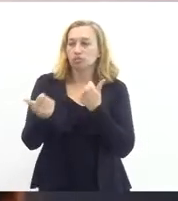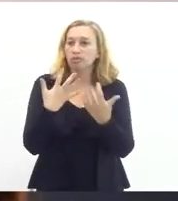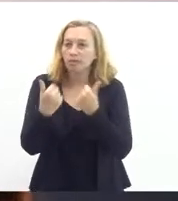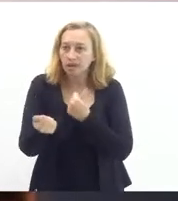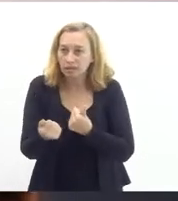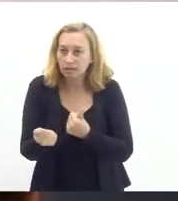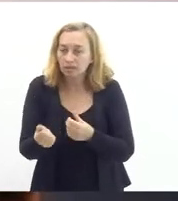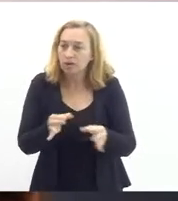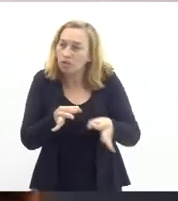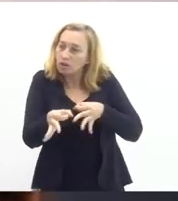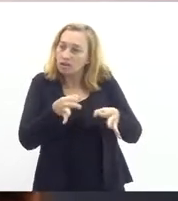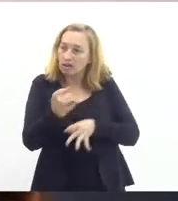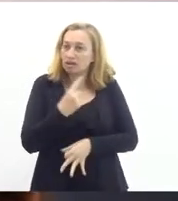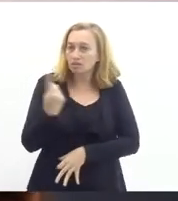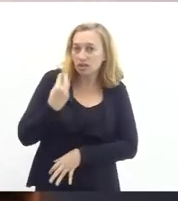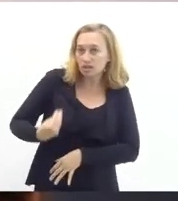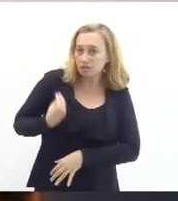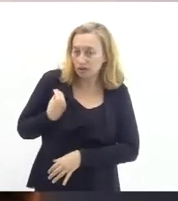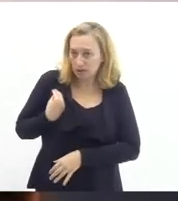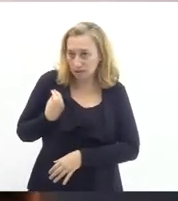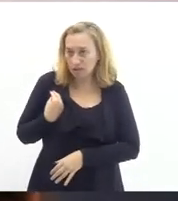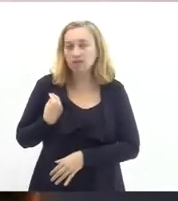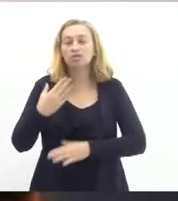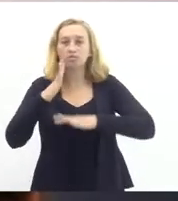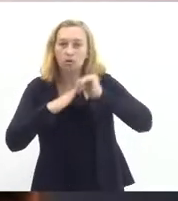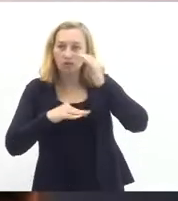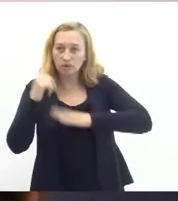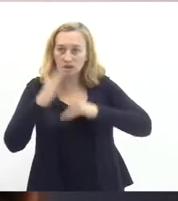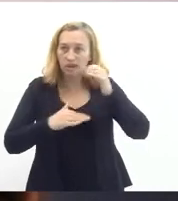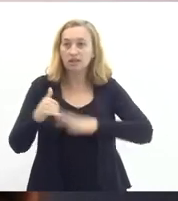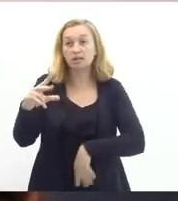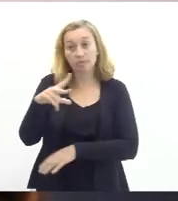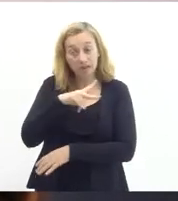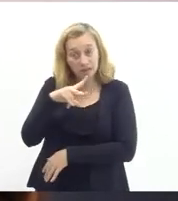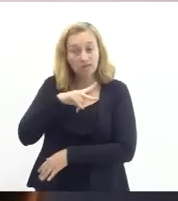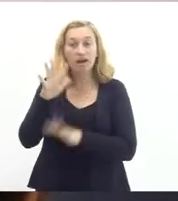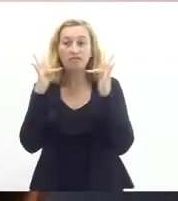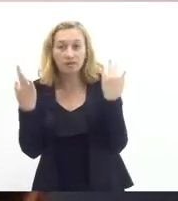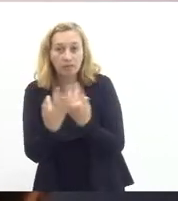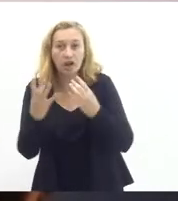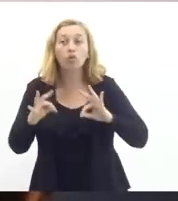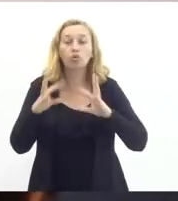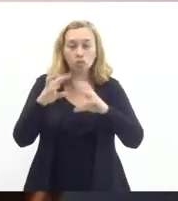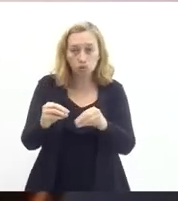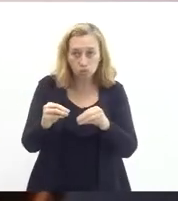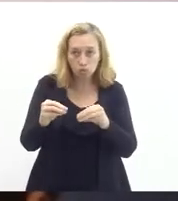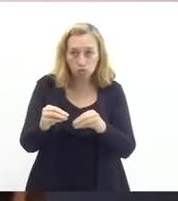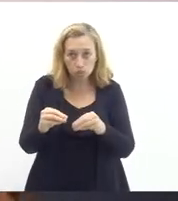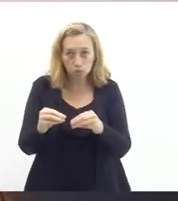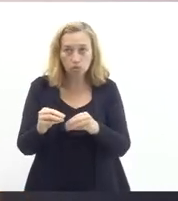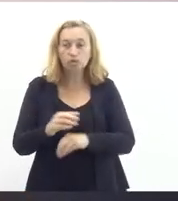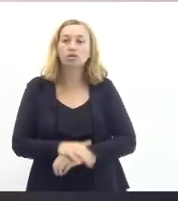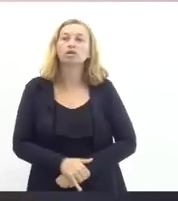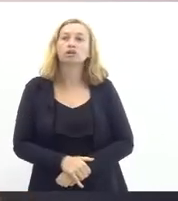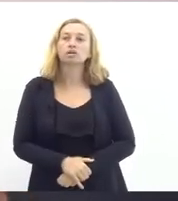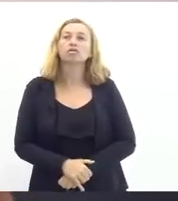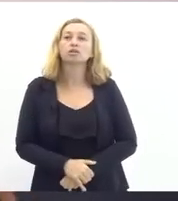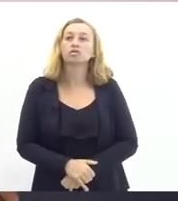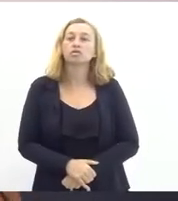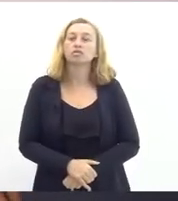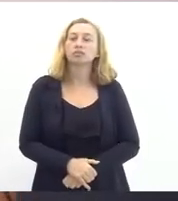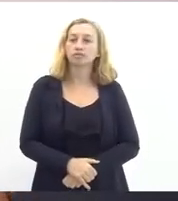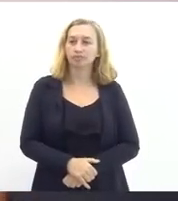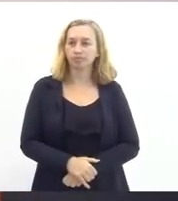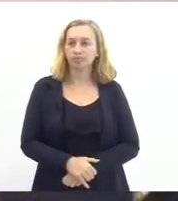para reorganizar as nossas vidas profissionais, pessoais, familiares, com tudo como isso